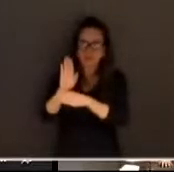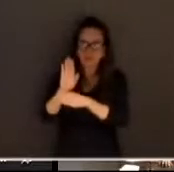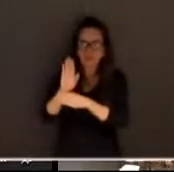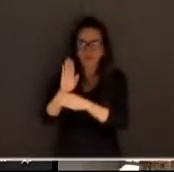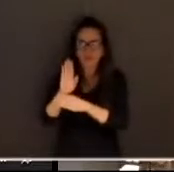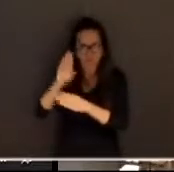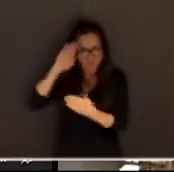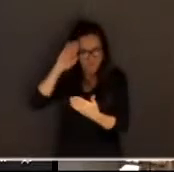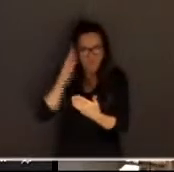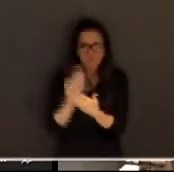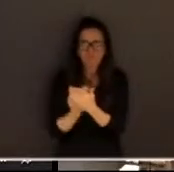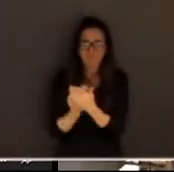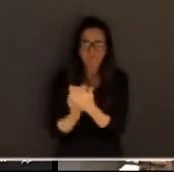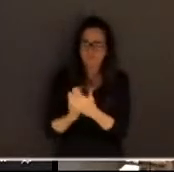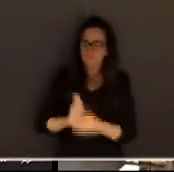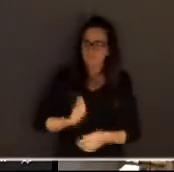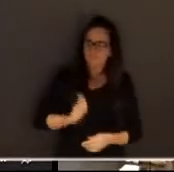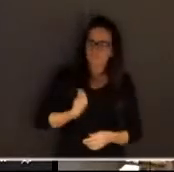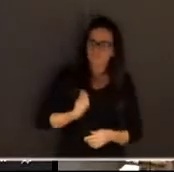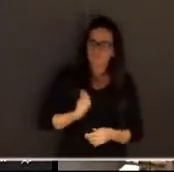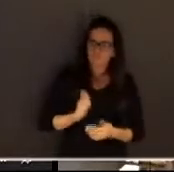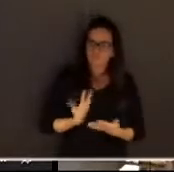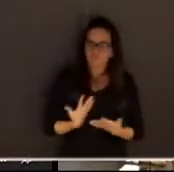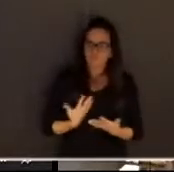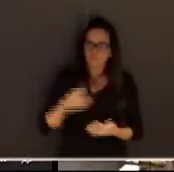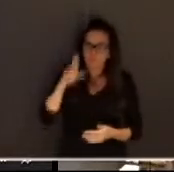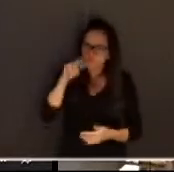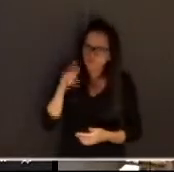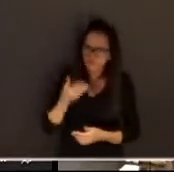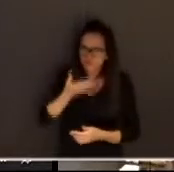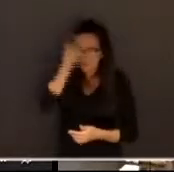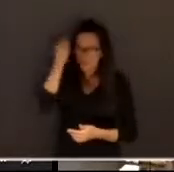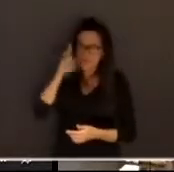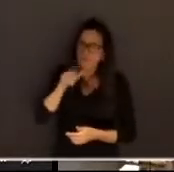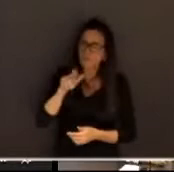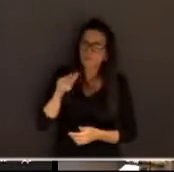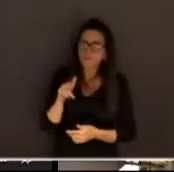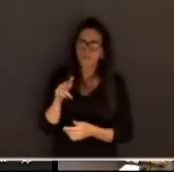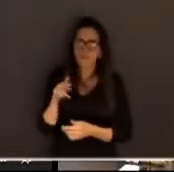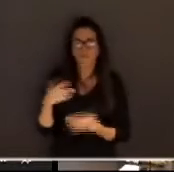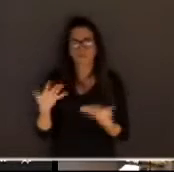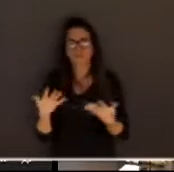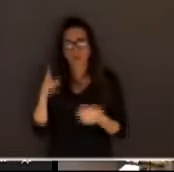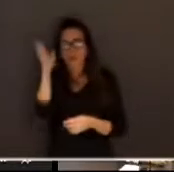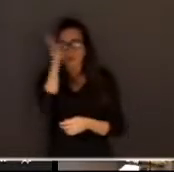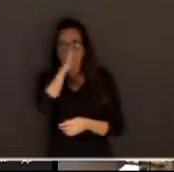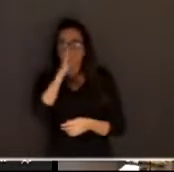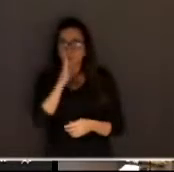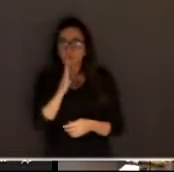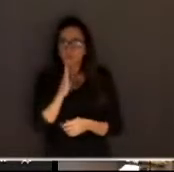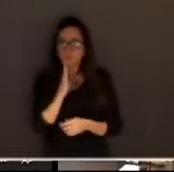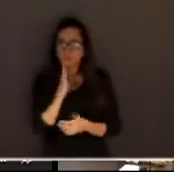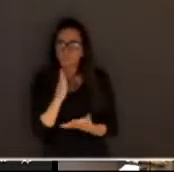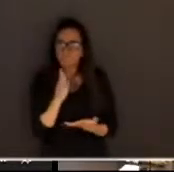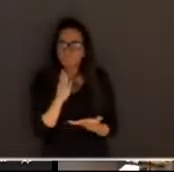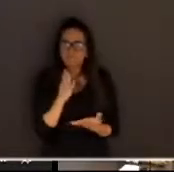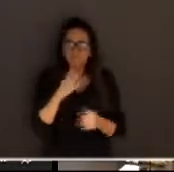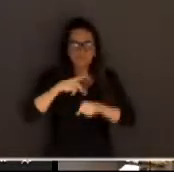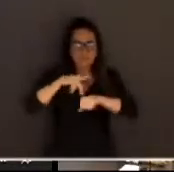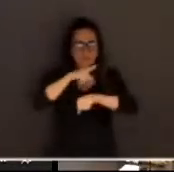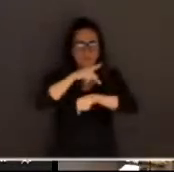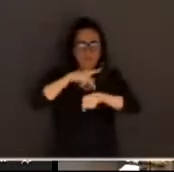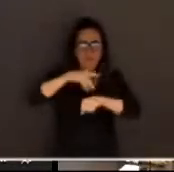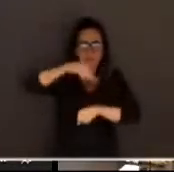direito à vida nós não podemos nos esquecer disso o Brasil tem sido somente o país do necro